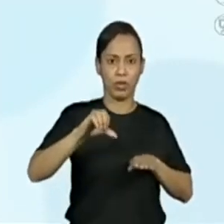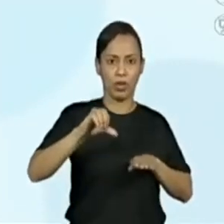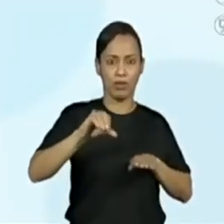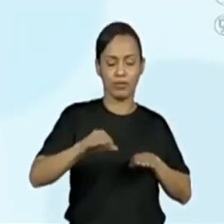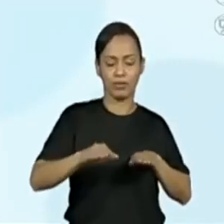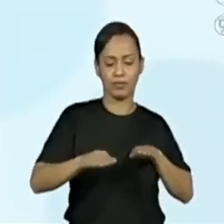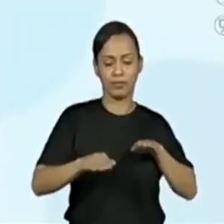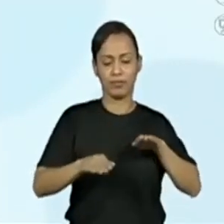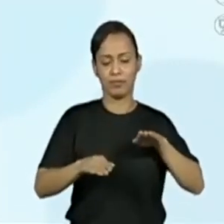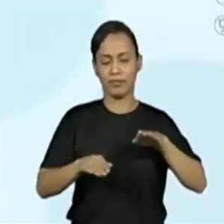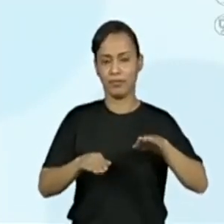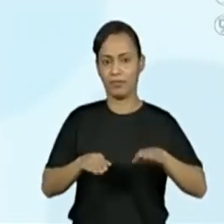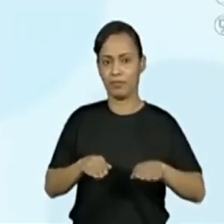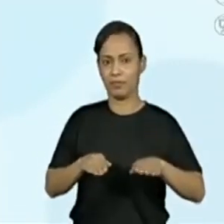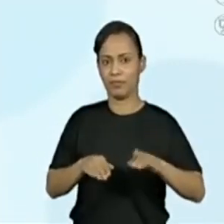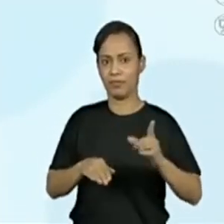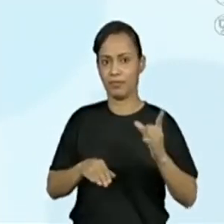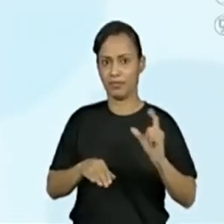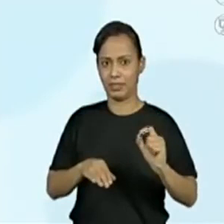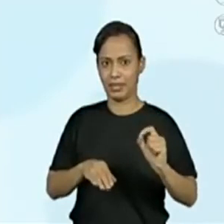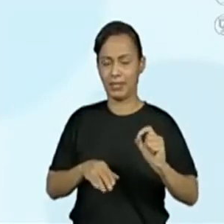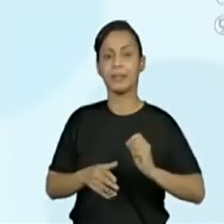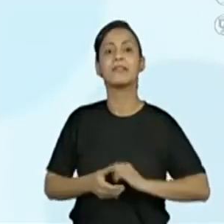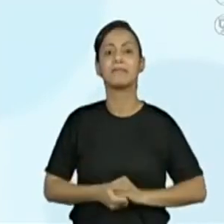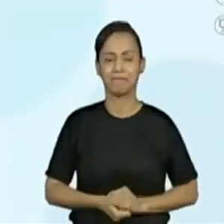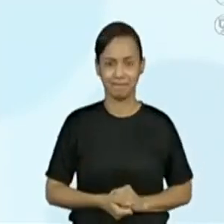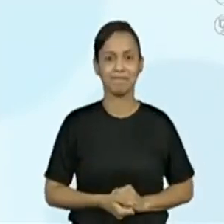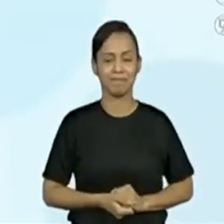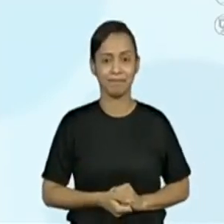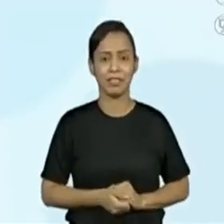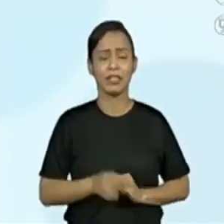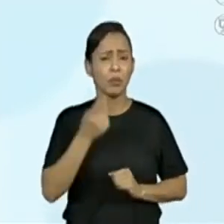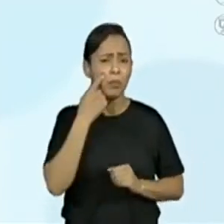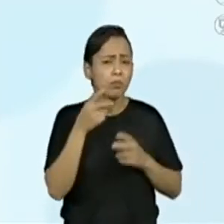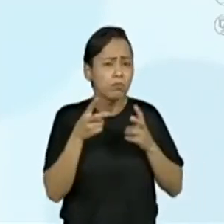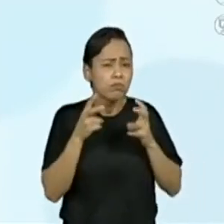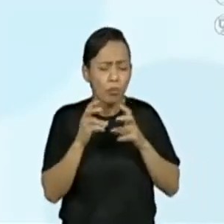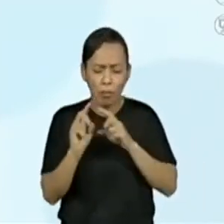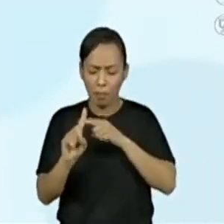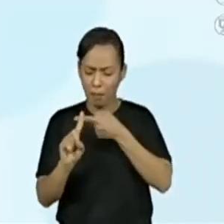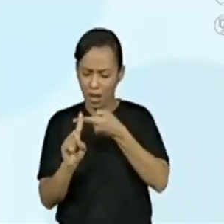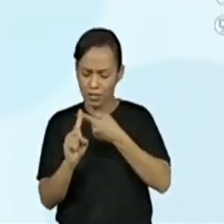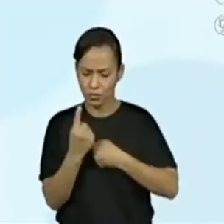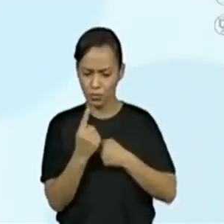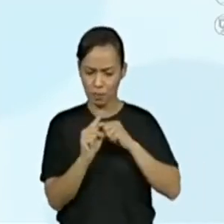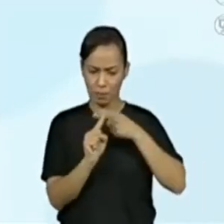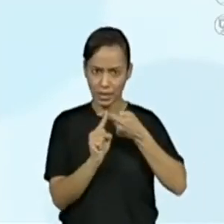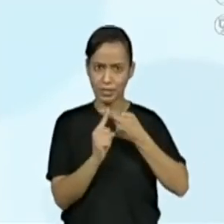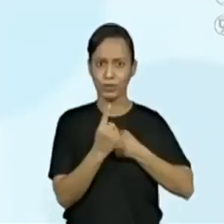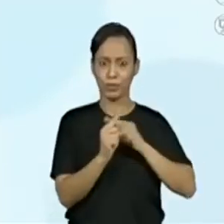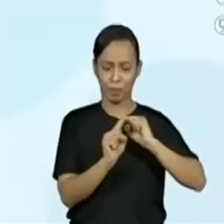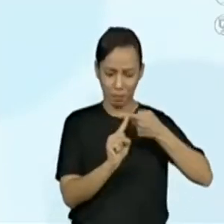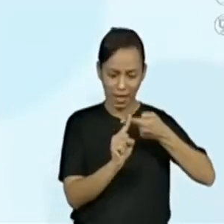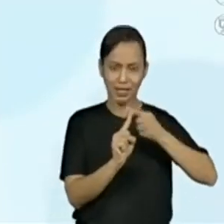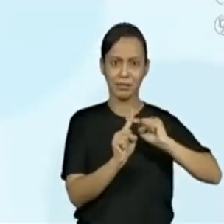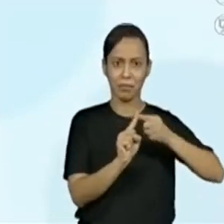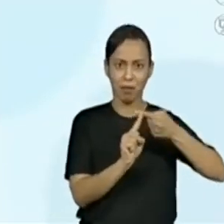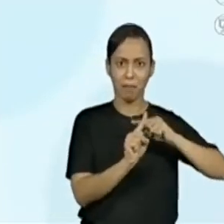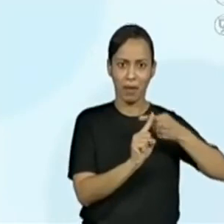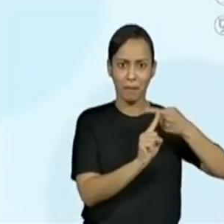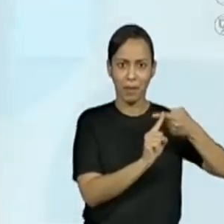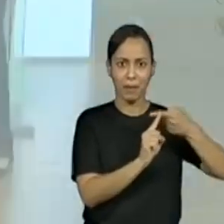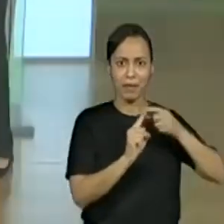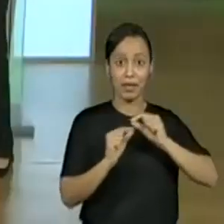em que os números foram sendo adicionados de 1 a 1, não é? Exatamente. Foi uma sequência